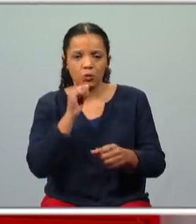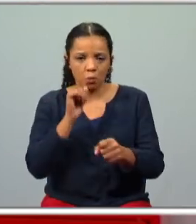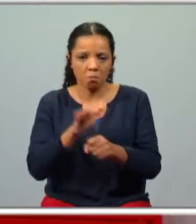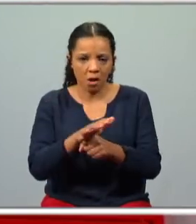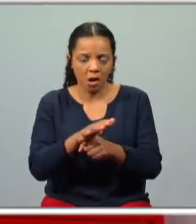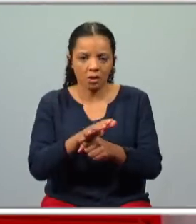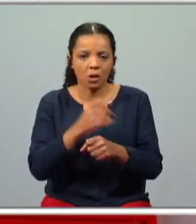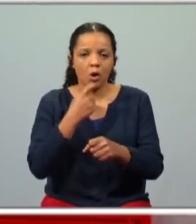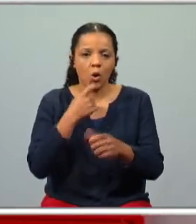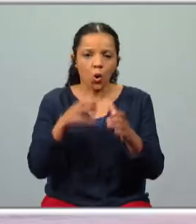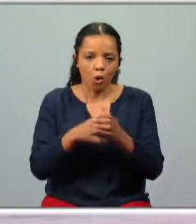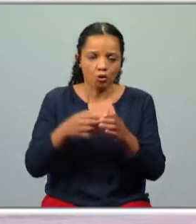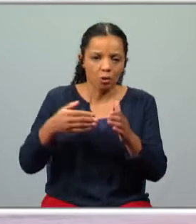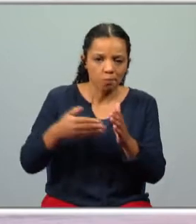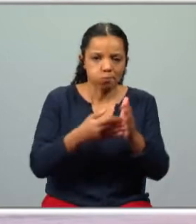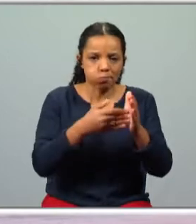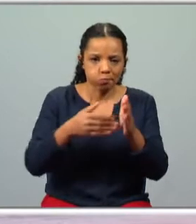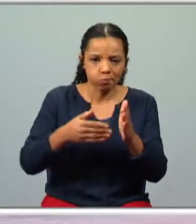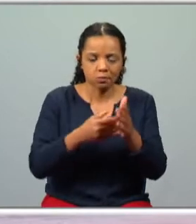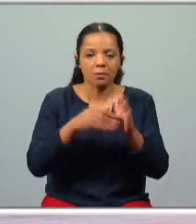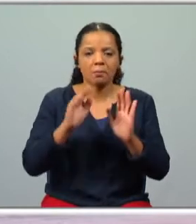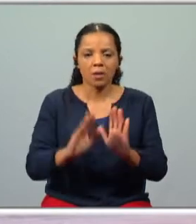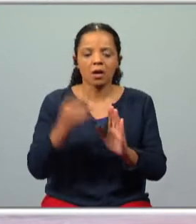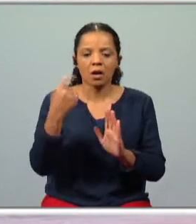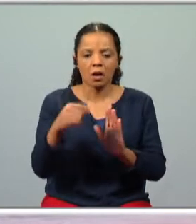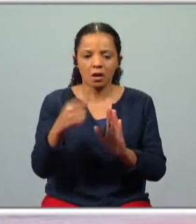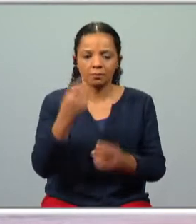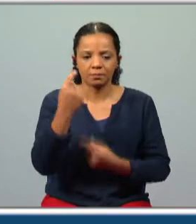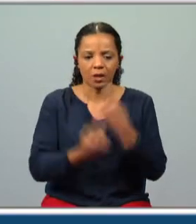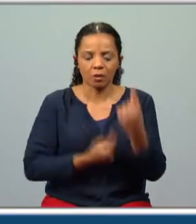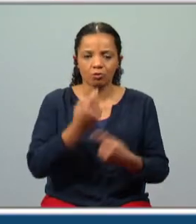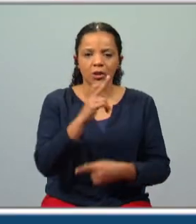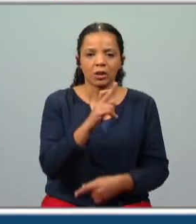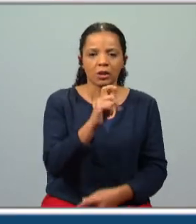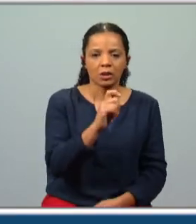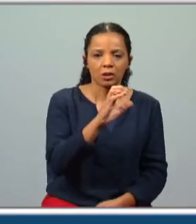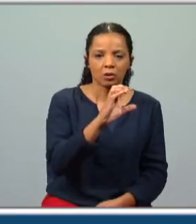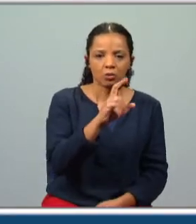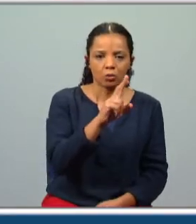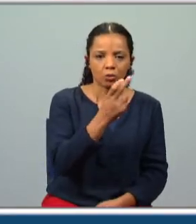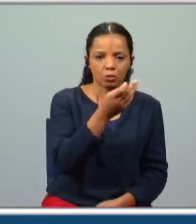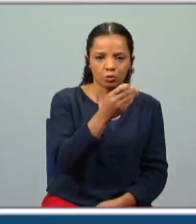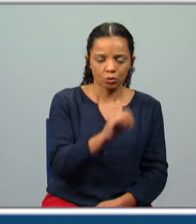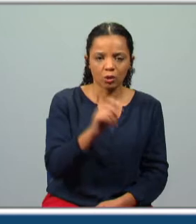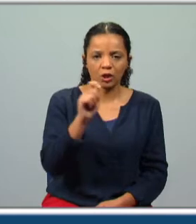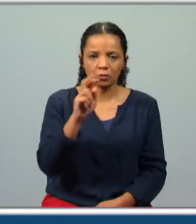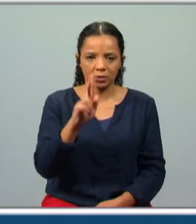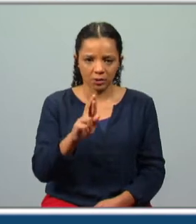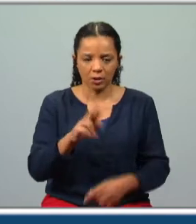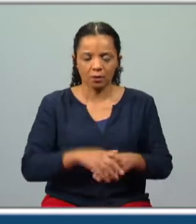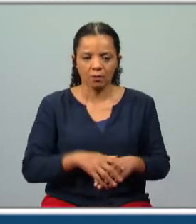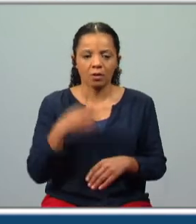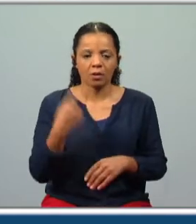rochedo. Mas temos aqui recursos expressivos. Repara, bramindo o negro mar de longe brada. Portanto, temos uma